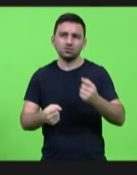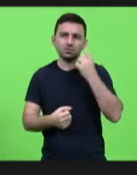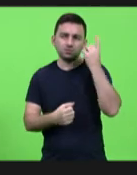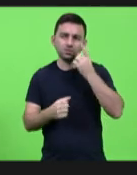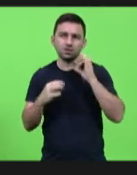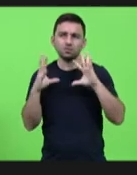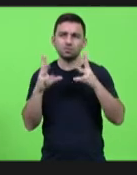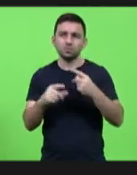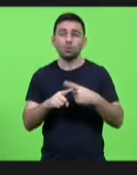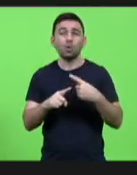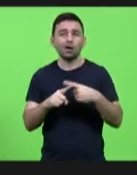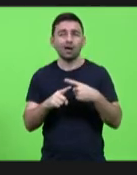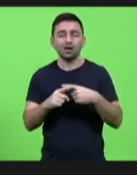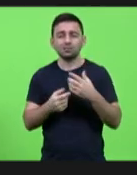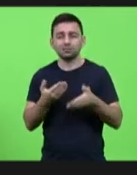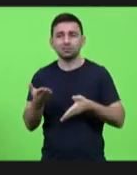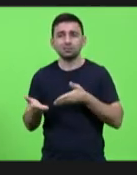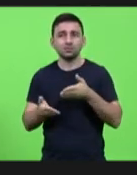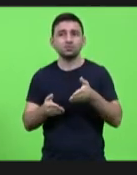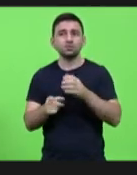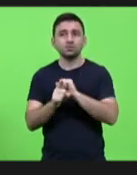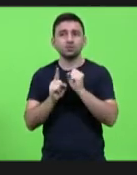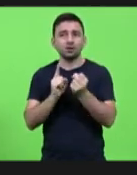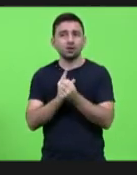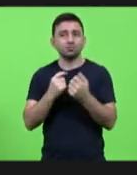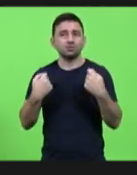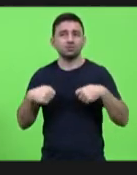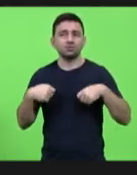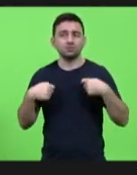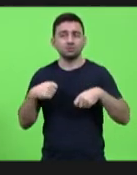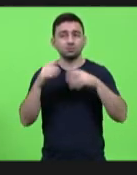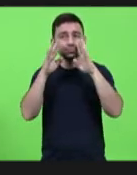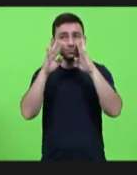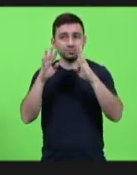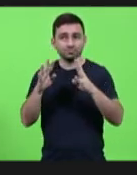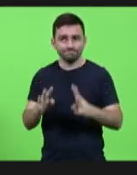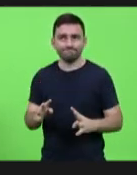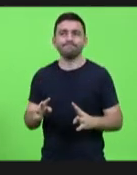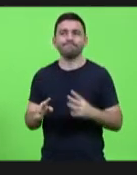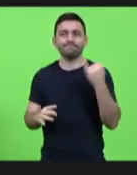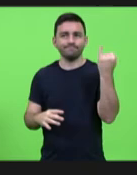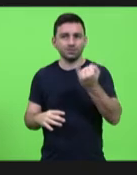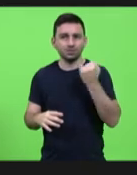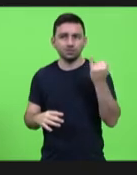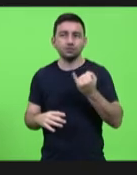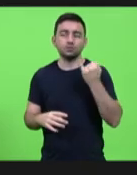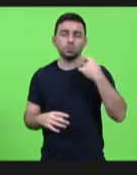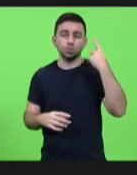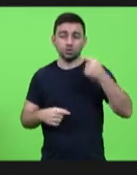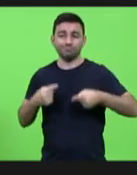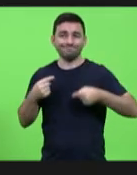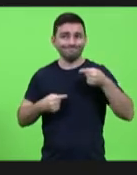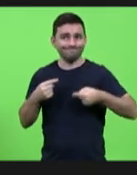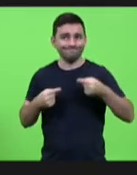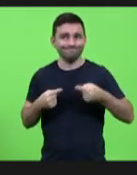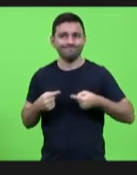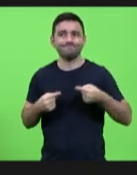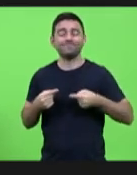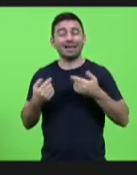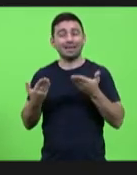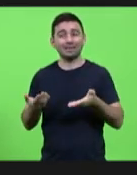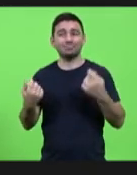porque a assistência social tem que ter um olhar especial. É uma política que necessita de um olhar especial. É uma política que